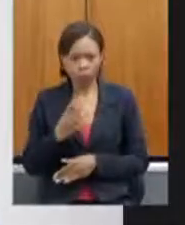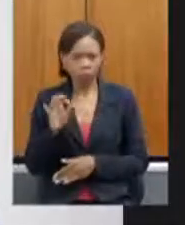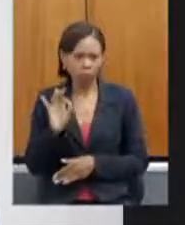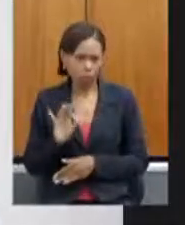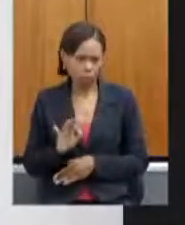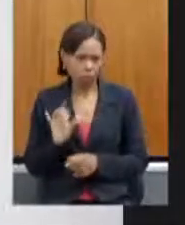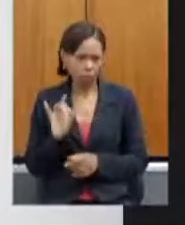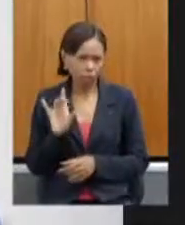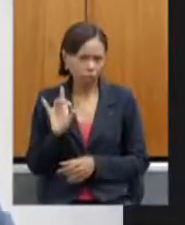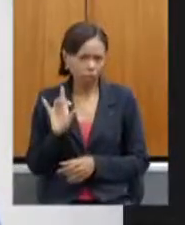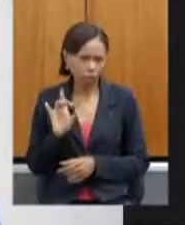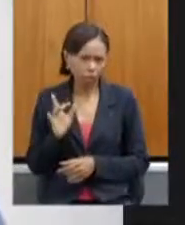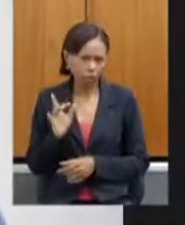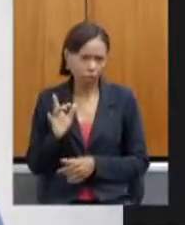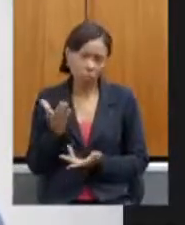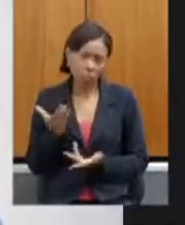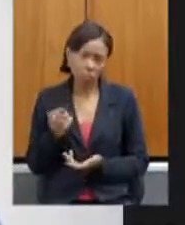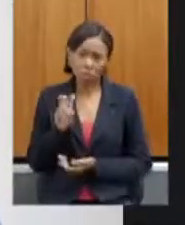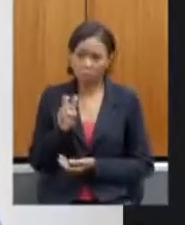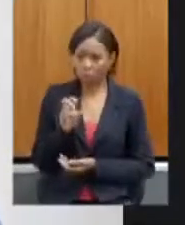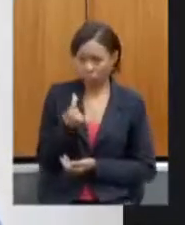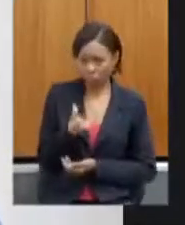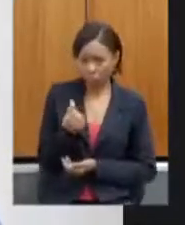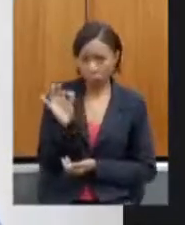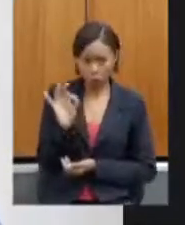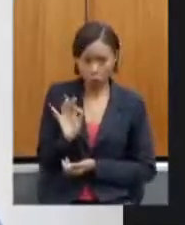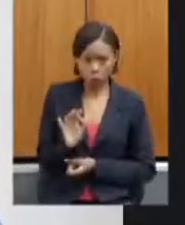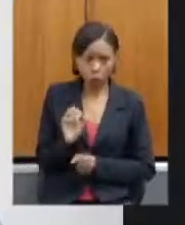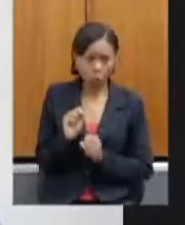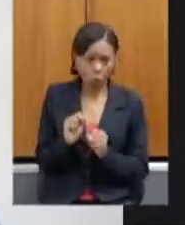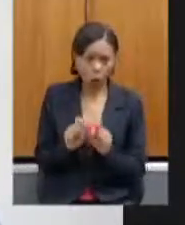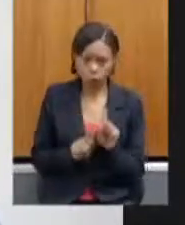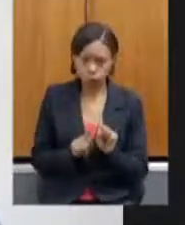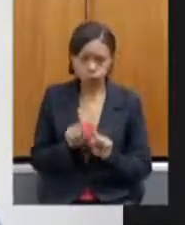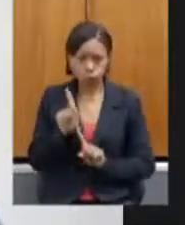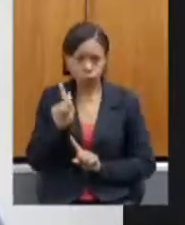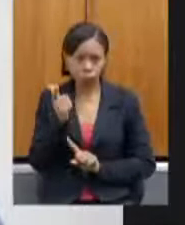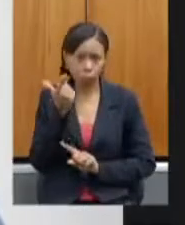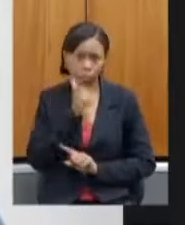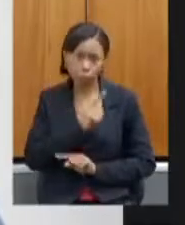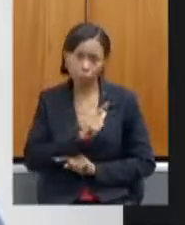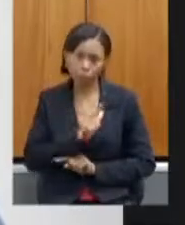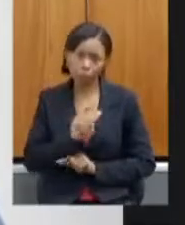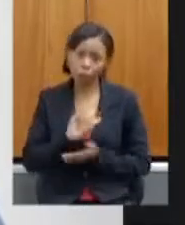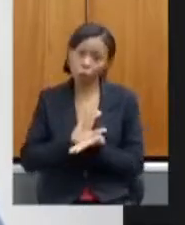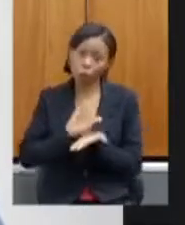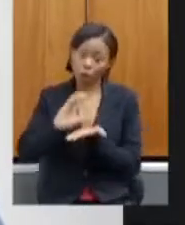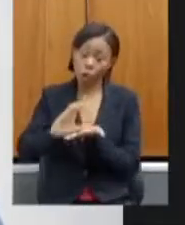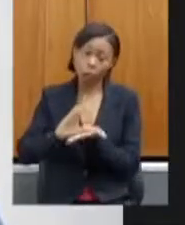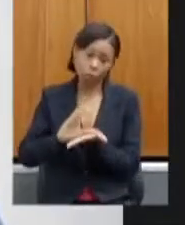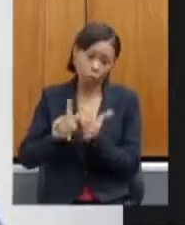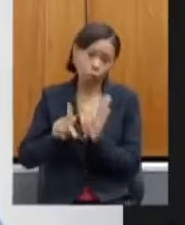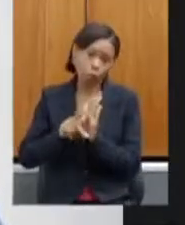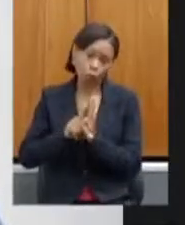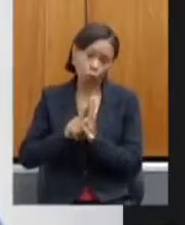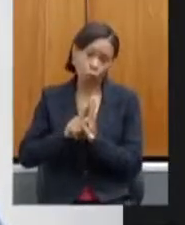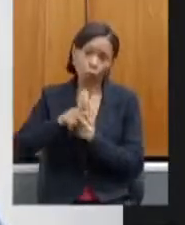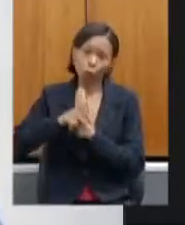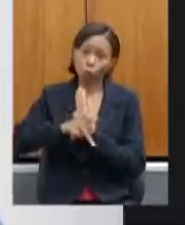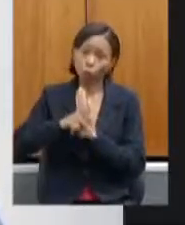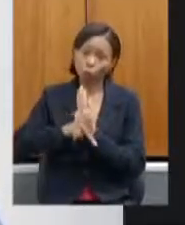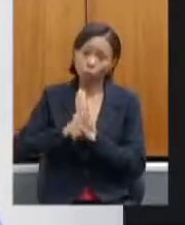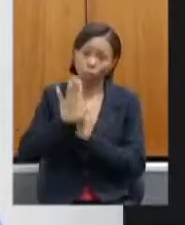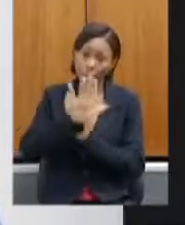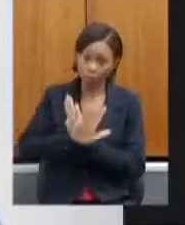capacidade de 56% poderia ser atingida e com recursos do plano do Programa Nacional de Alimentação